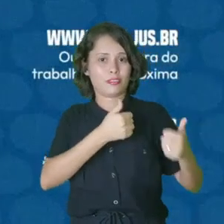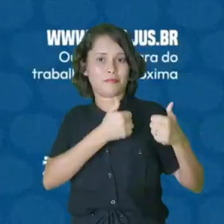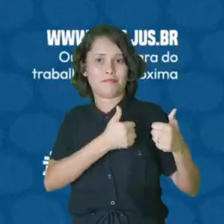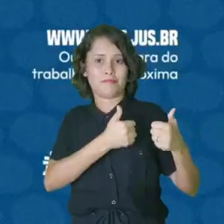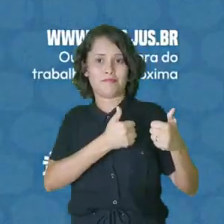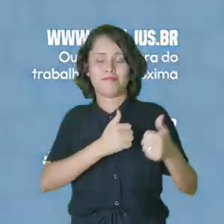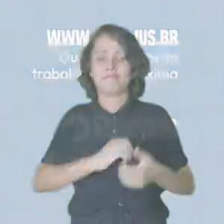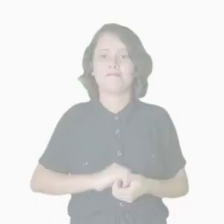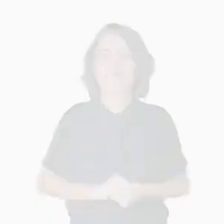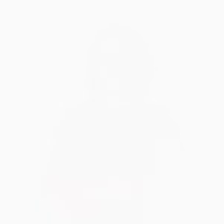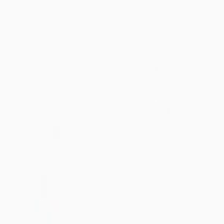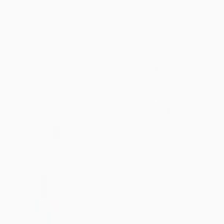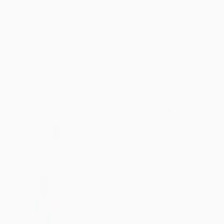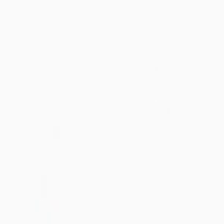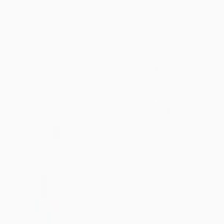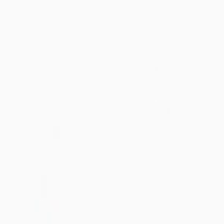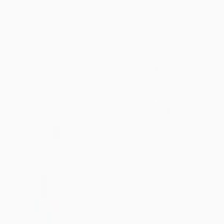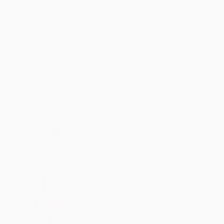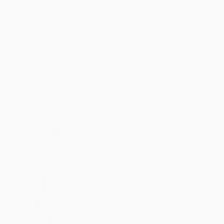entende.